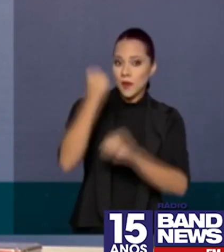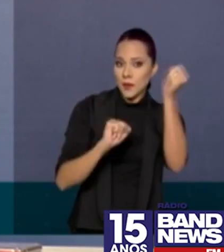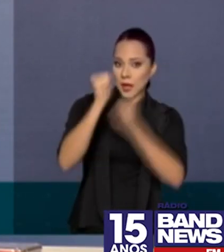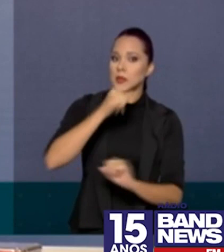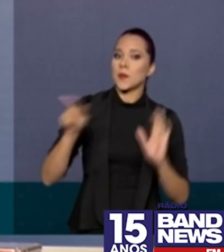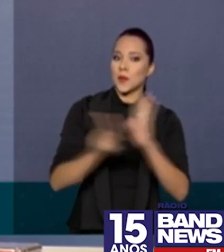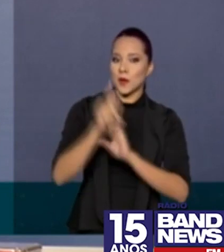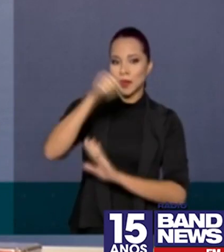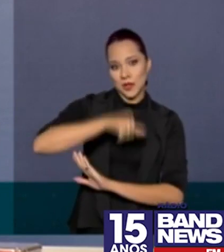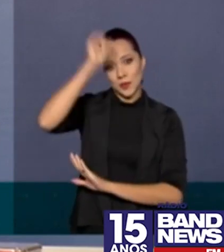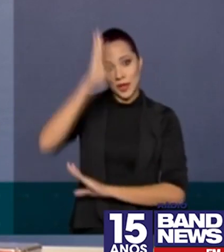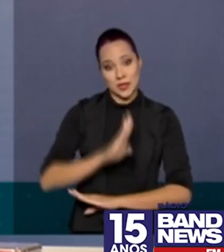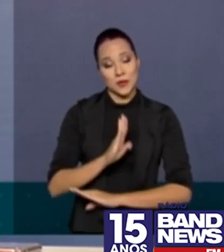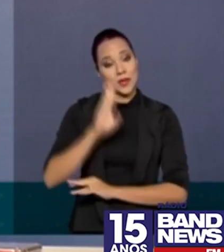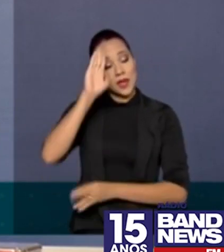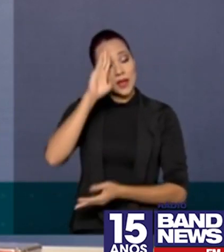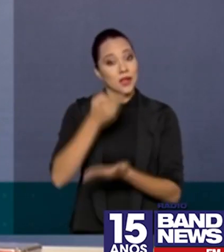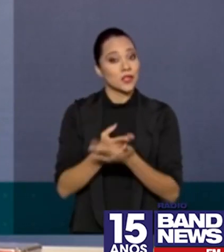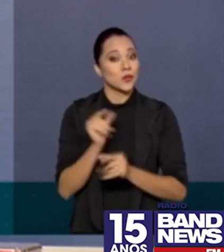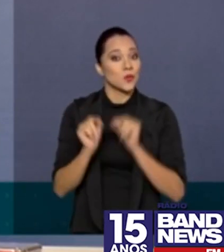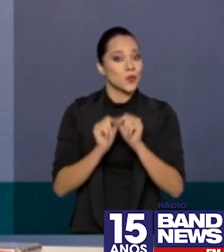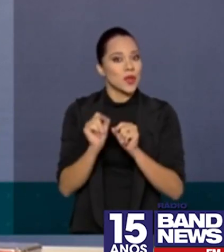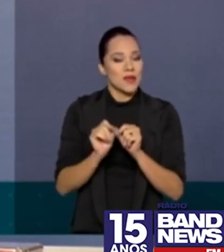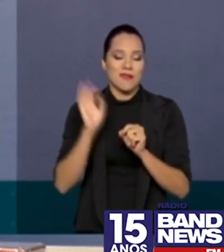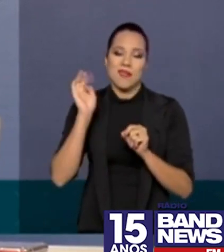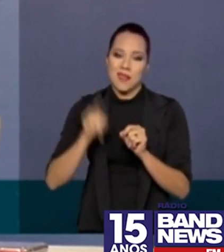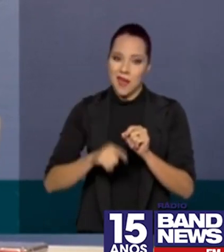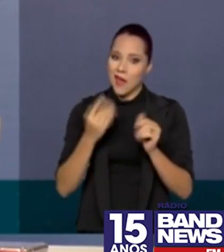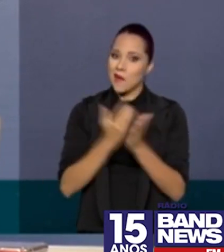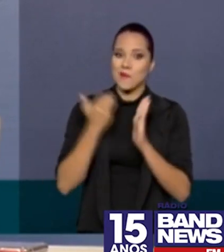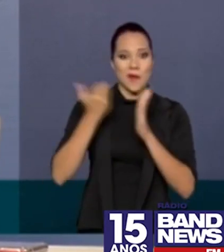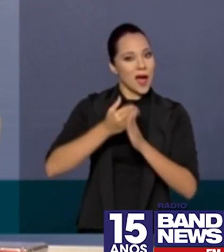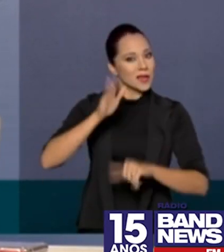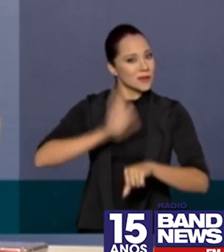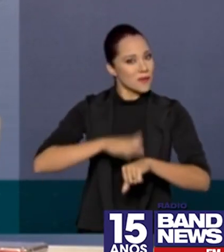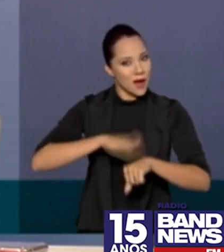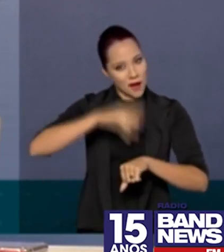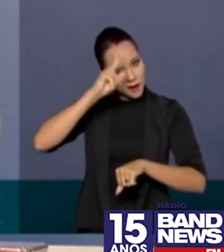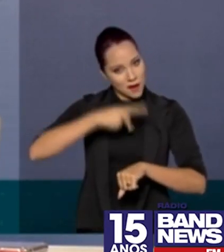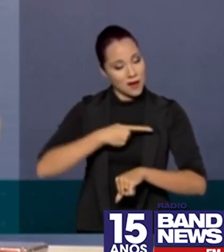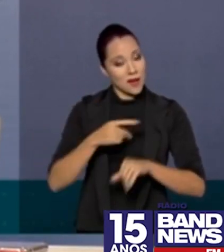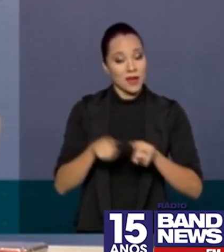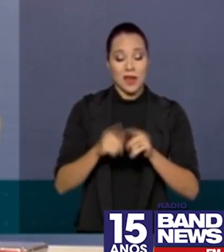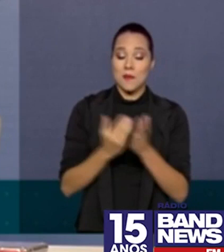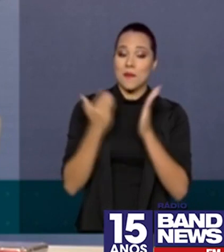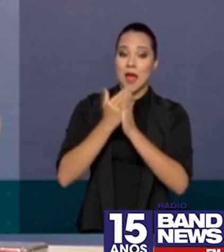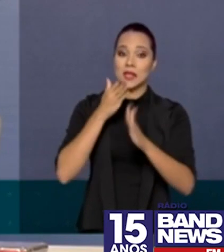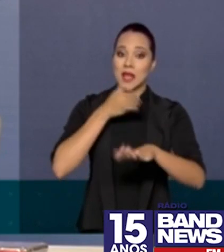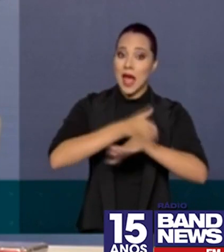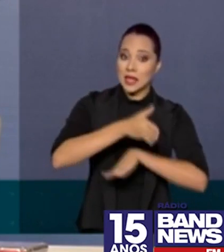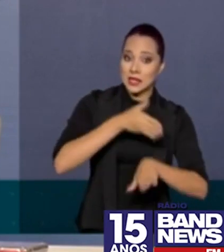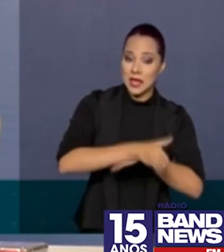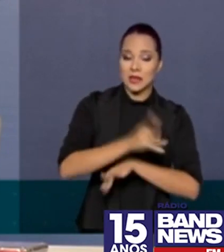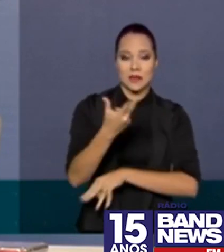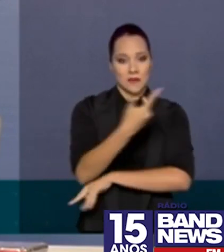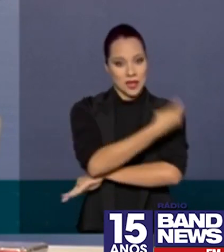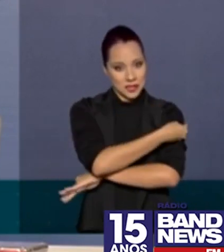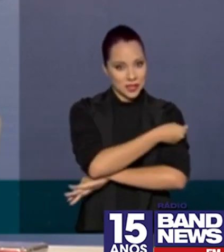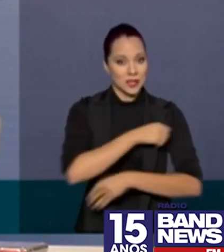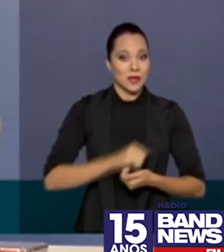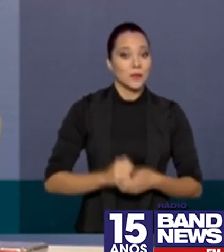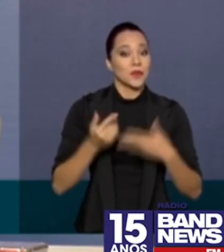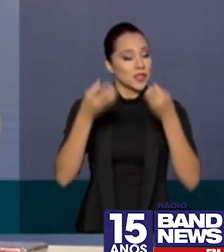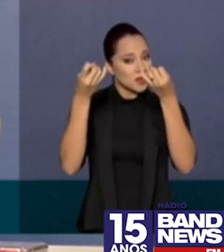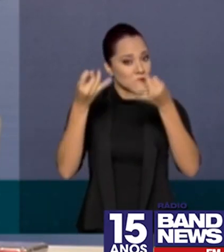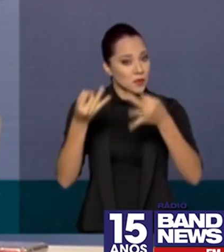Brasil, o que a gente acredita que representa maior autonomia, representa maior acesso à vacina e a gente vai